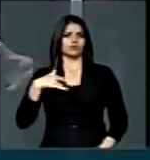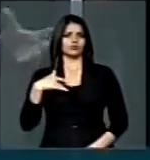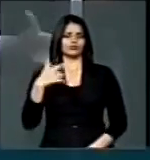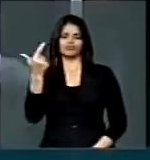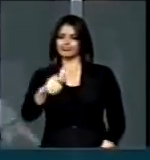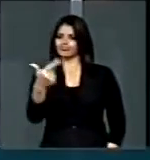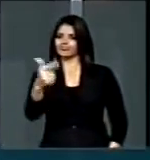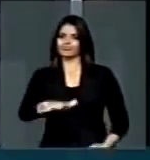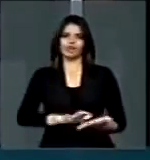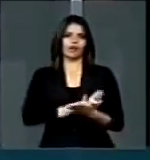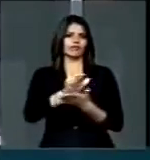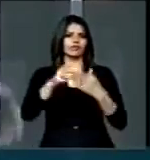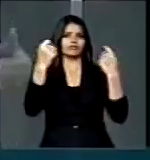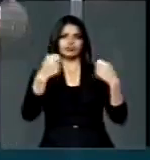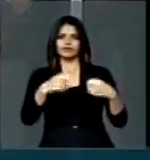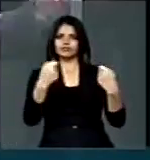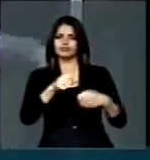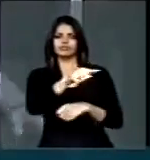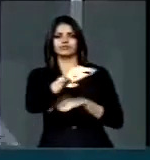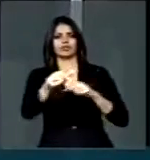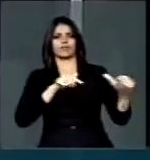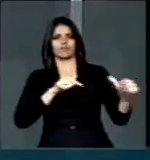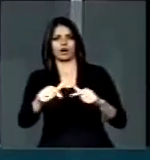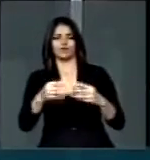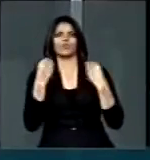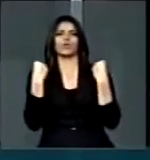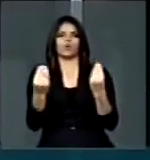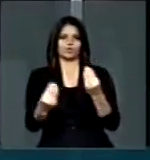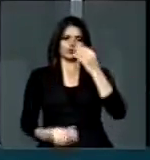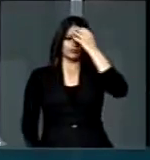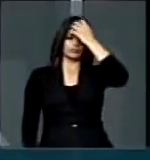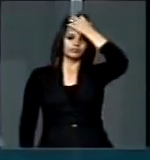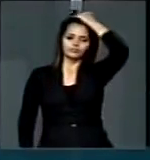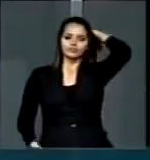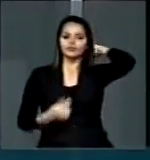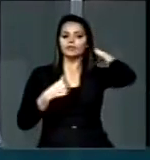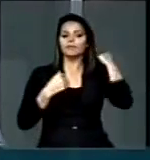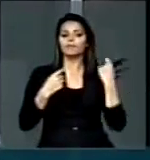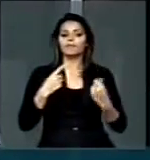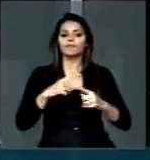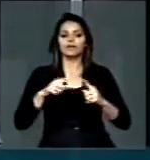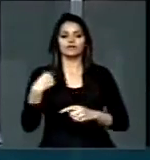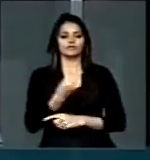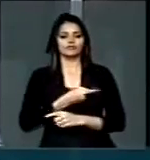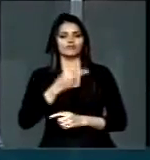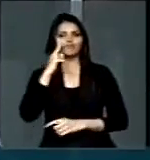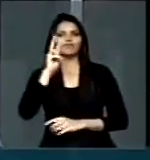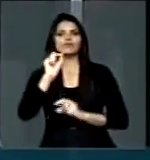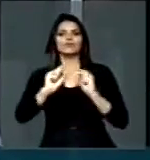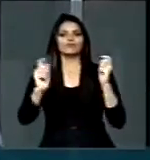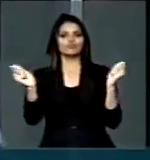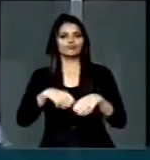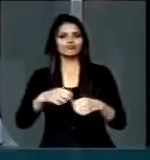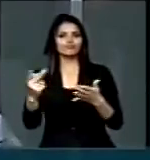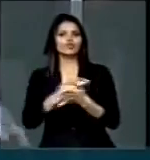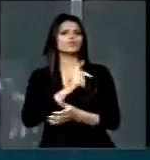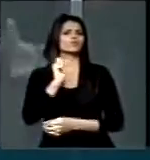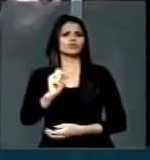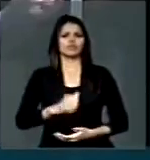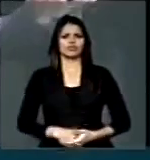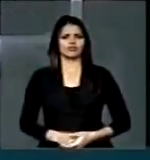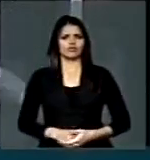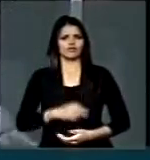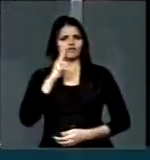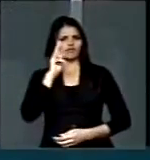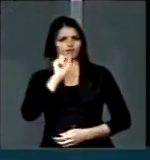necessária para ter esse trabalho, para ter essa outra renda. Só que o que a gente vê nessa casa, senhor presidente, o que a